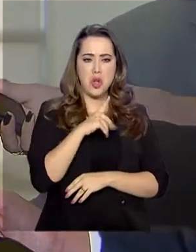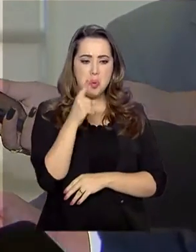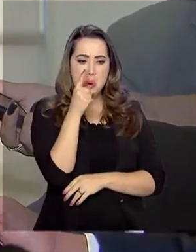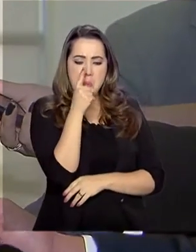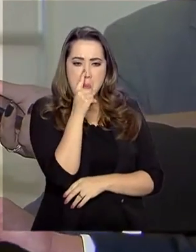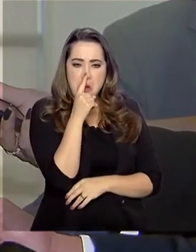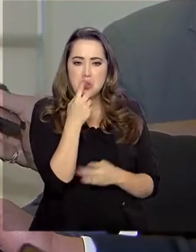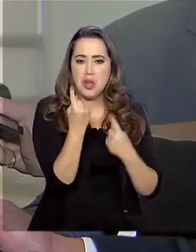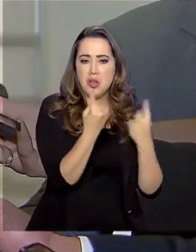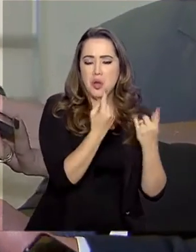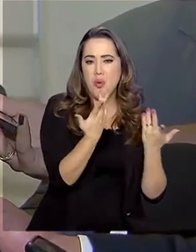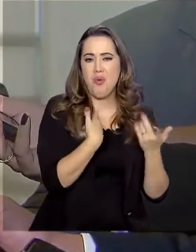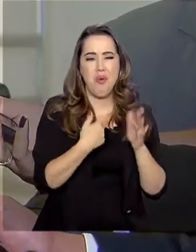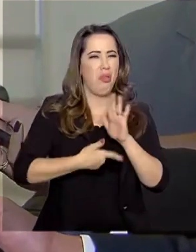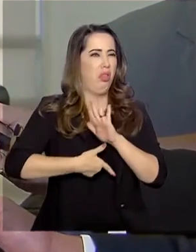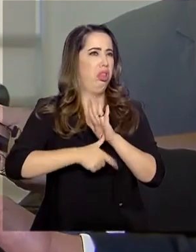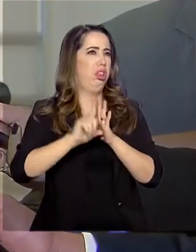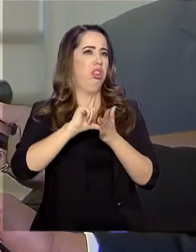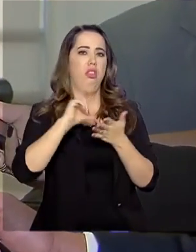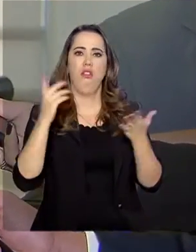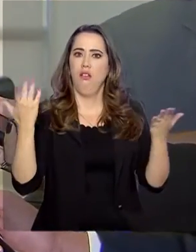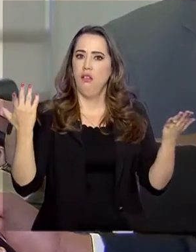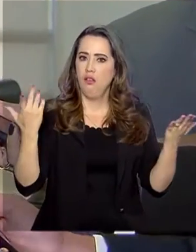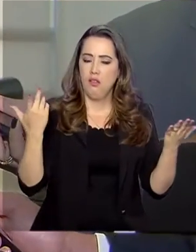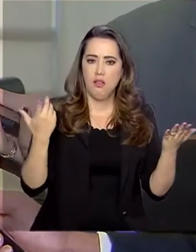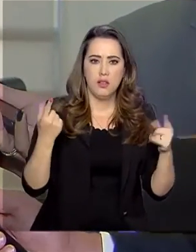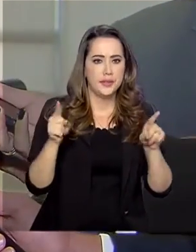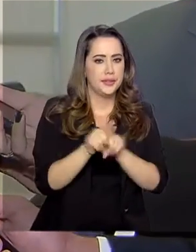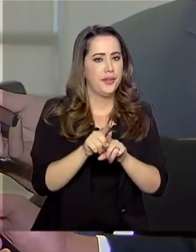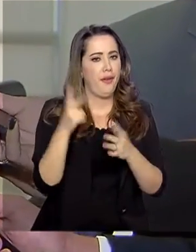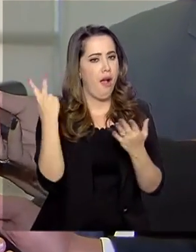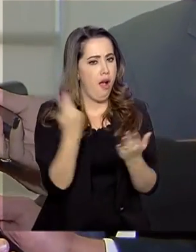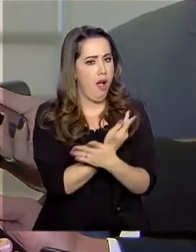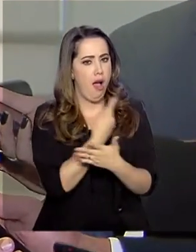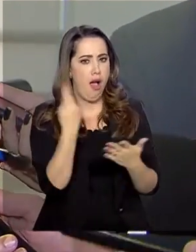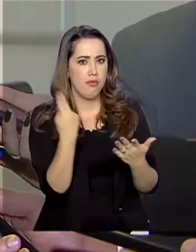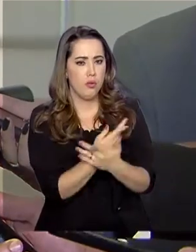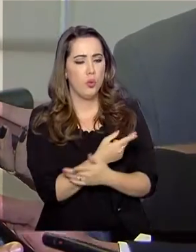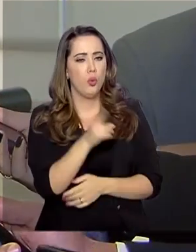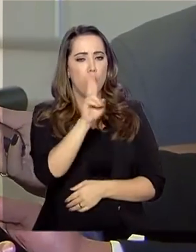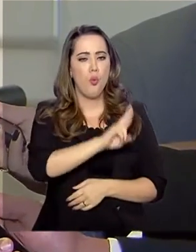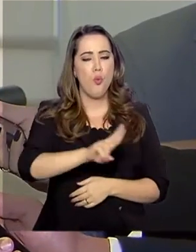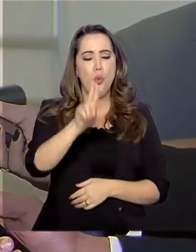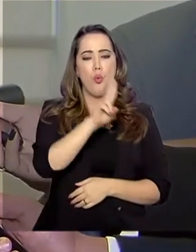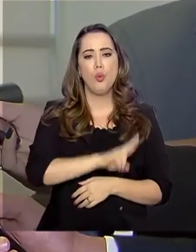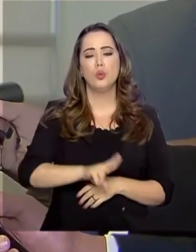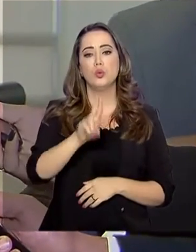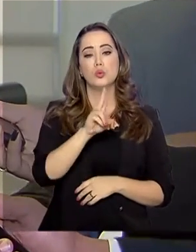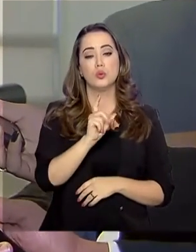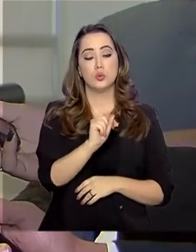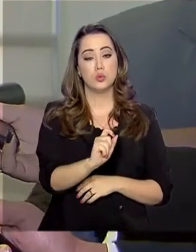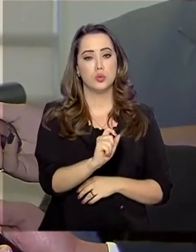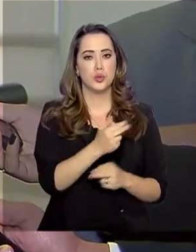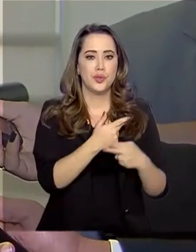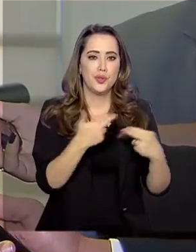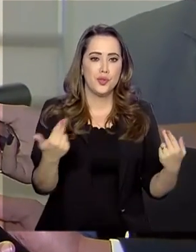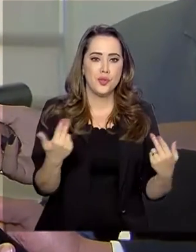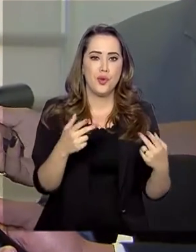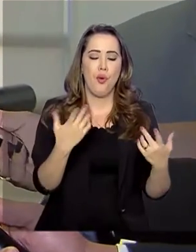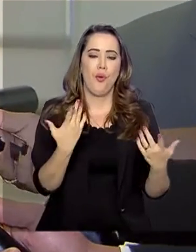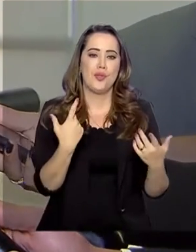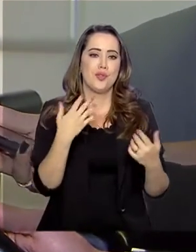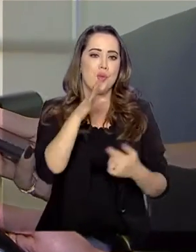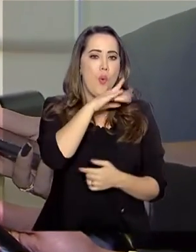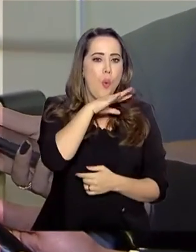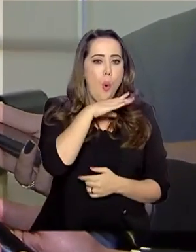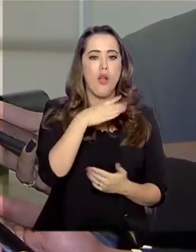um retrocesso enorme, isso é o uso de coisas destrutivas,